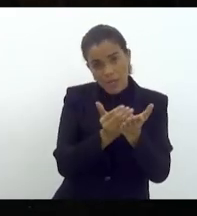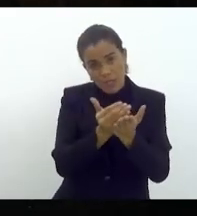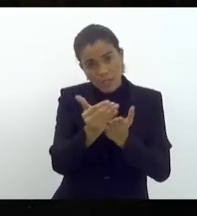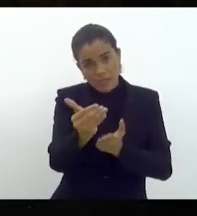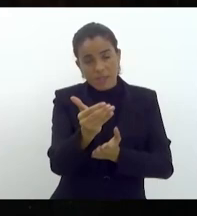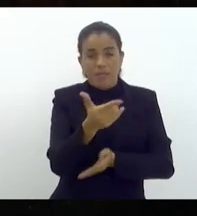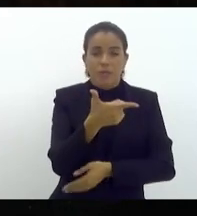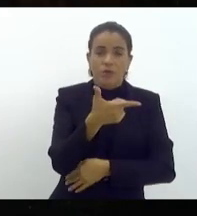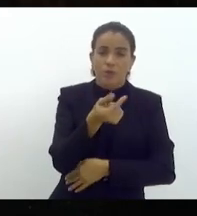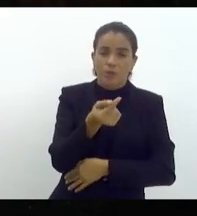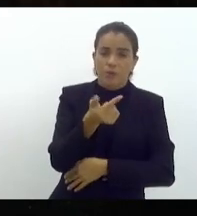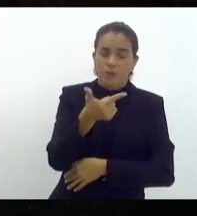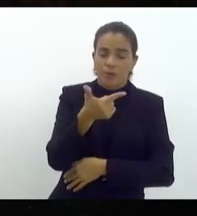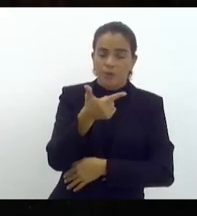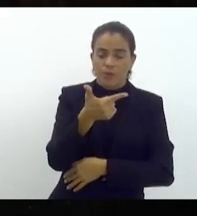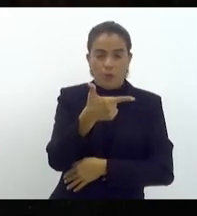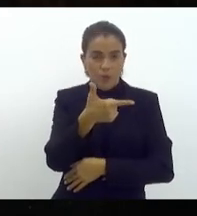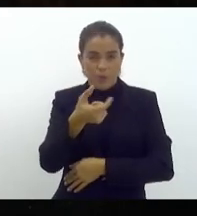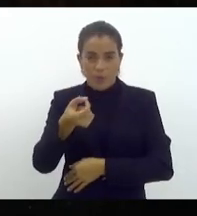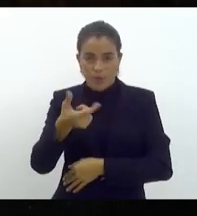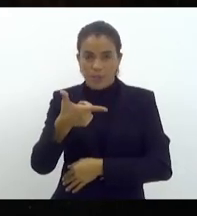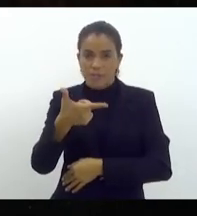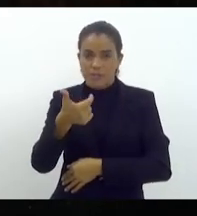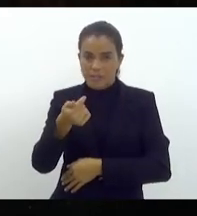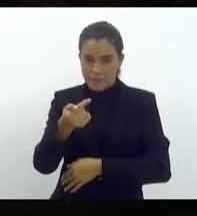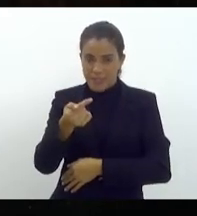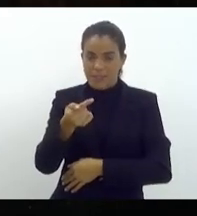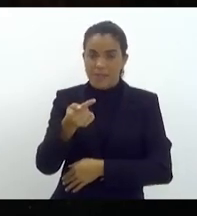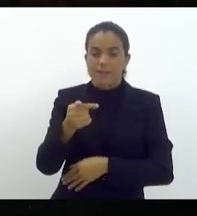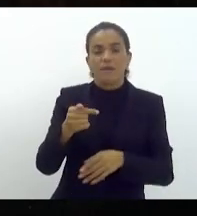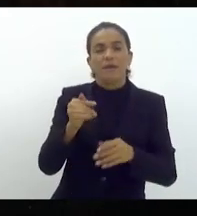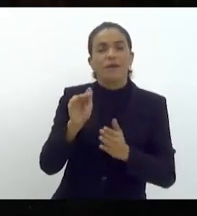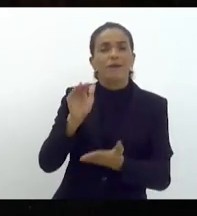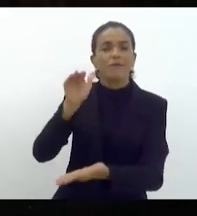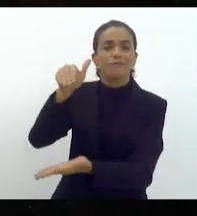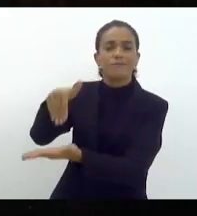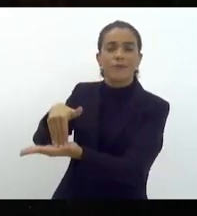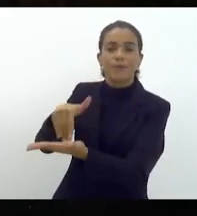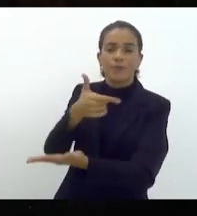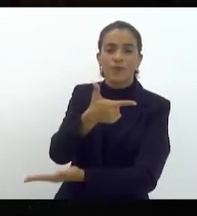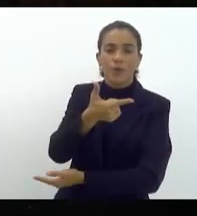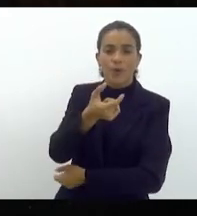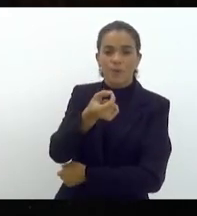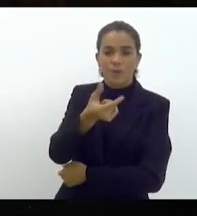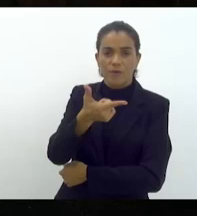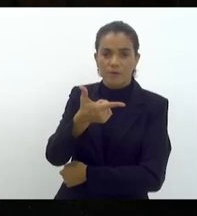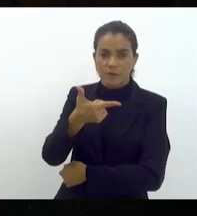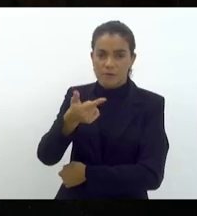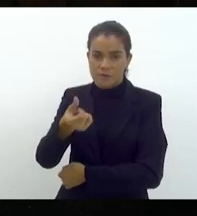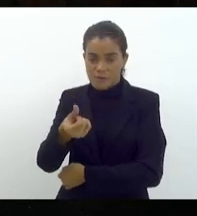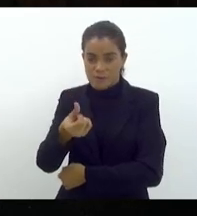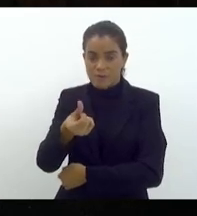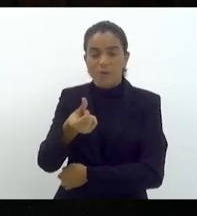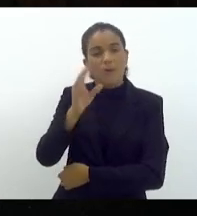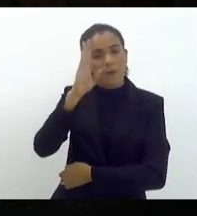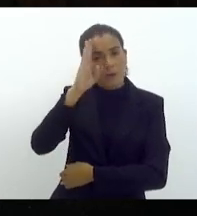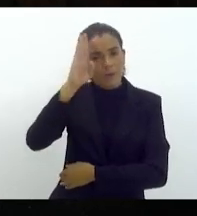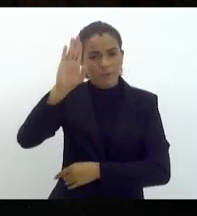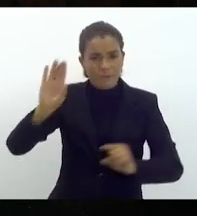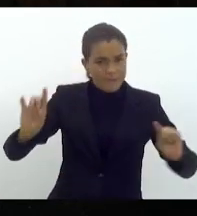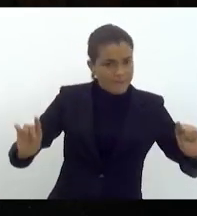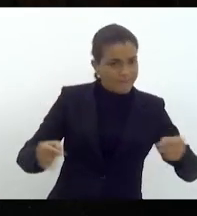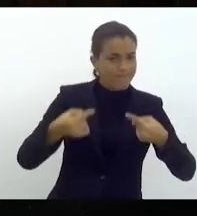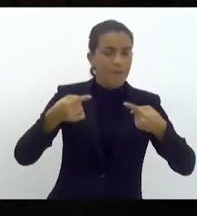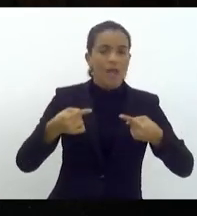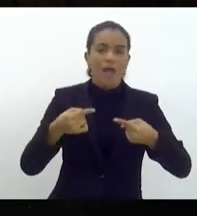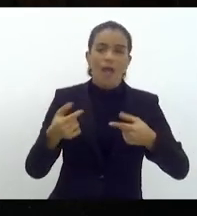2017 e encerrando em 2026, que está logo ali. Um dos seus principais desafios é